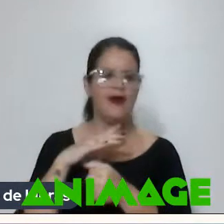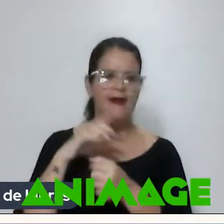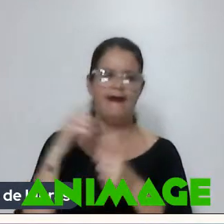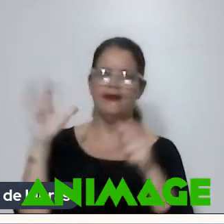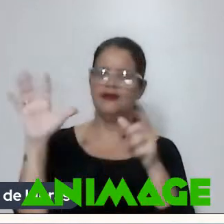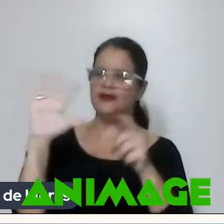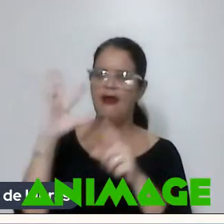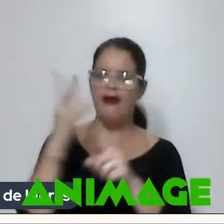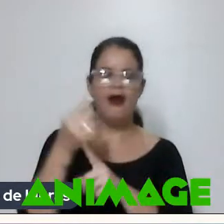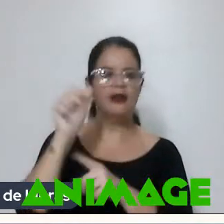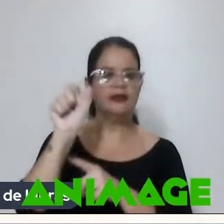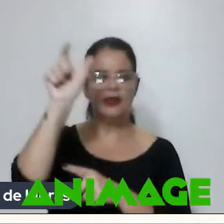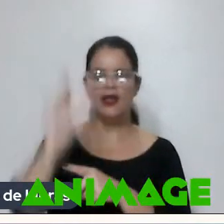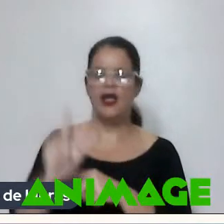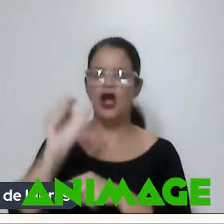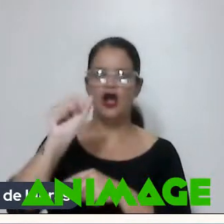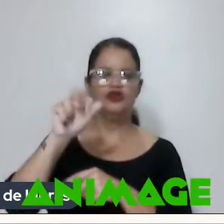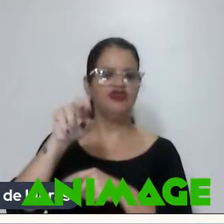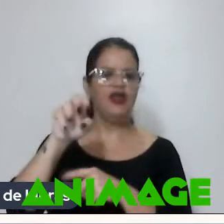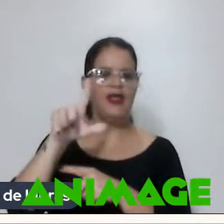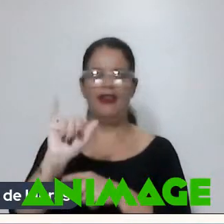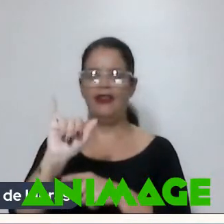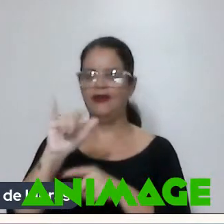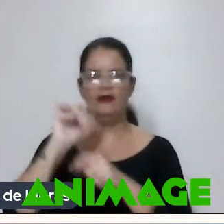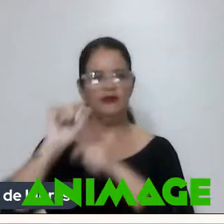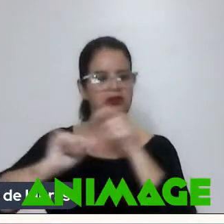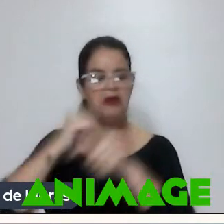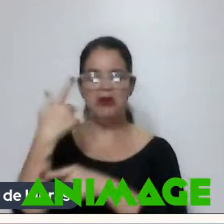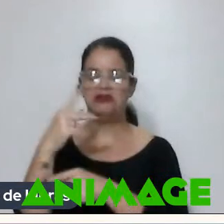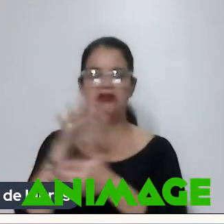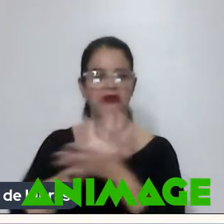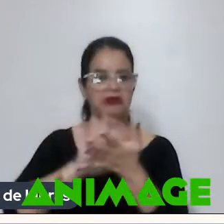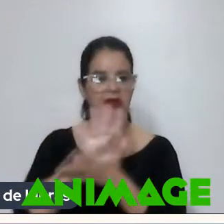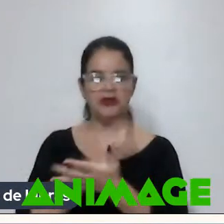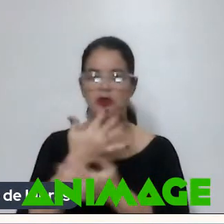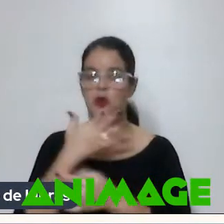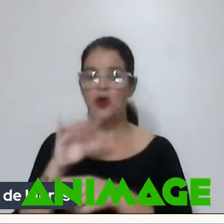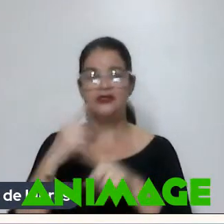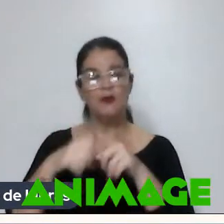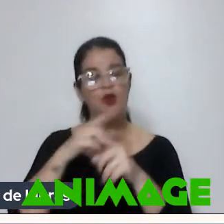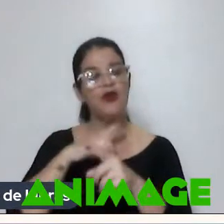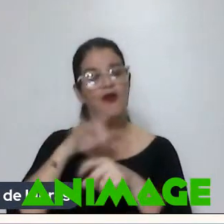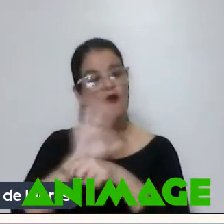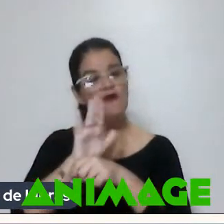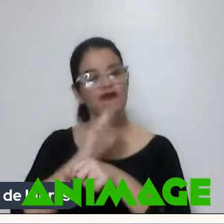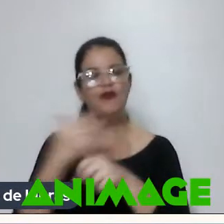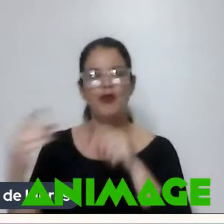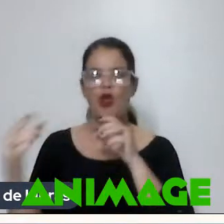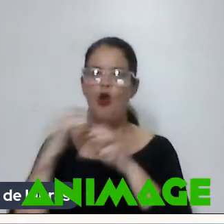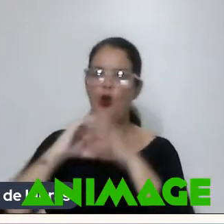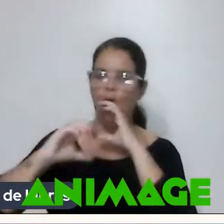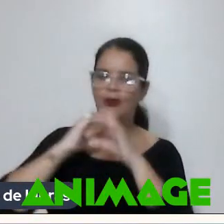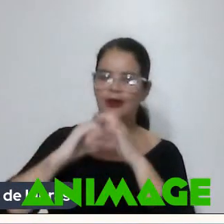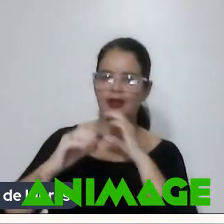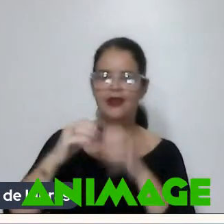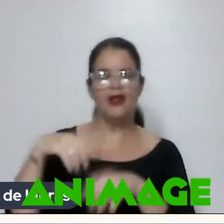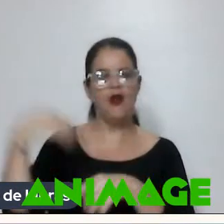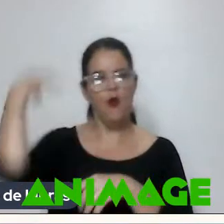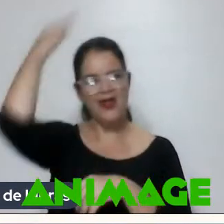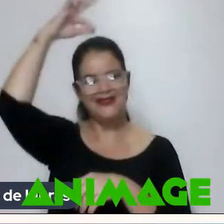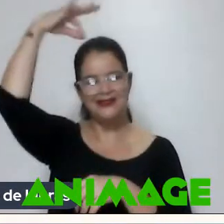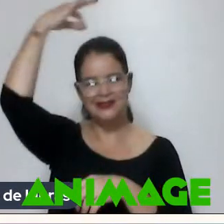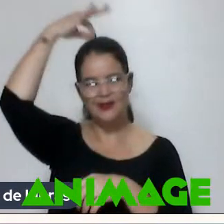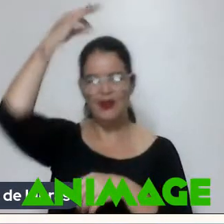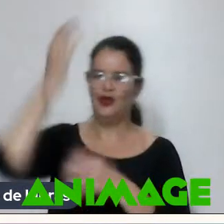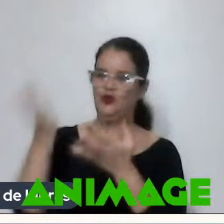Não conhecem Nada É porque o filme De certa maneira Comunica muito Com esse espírito jovem Do inconformismo O